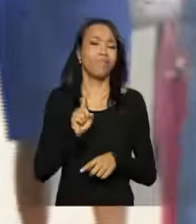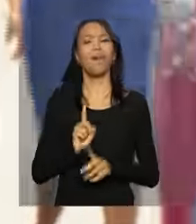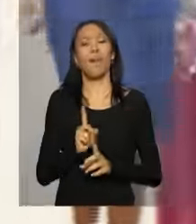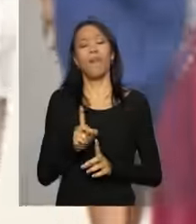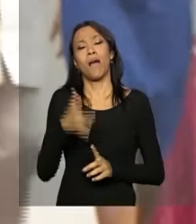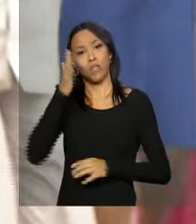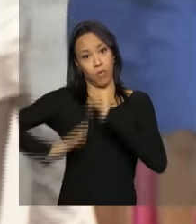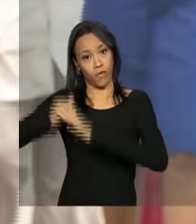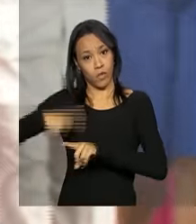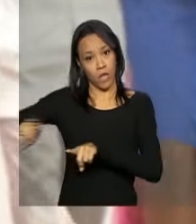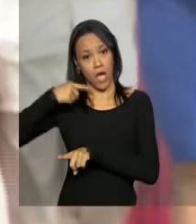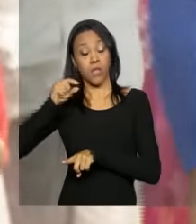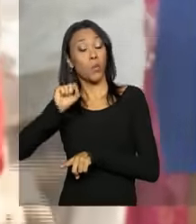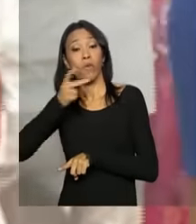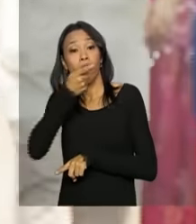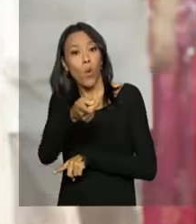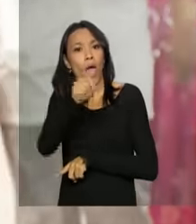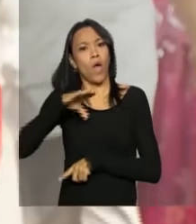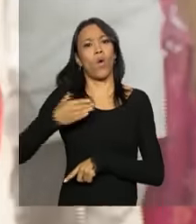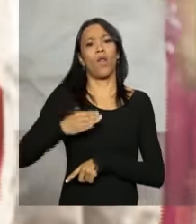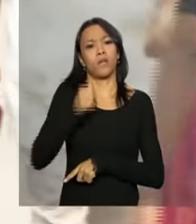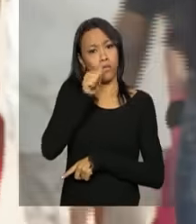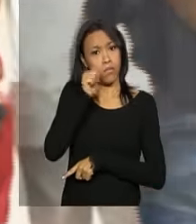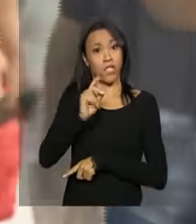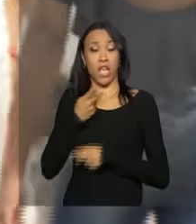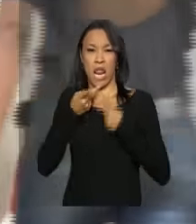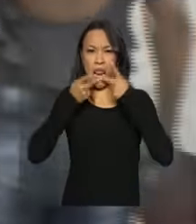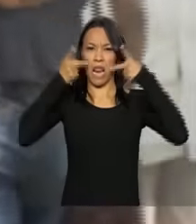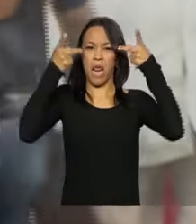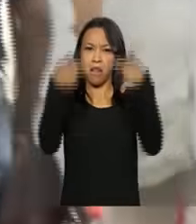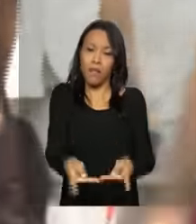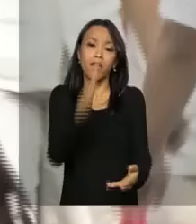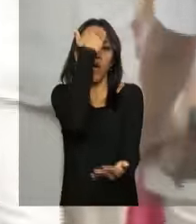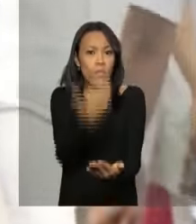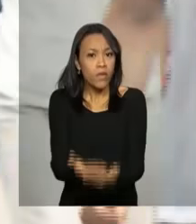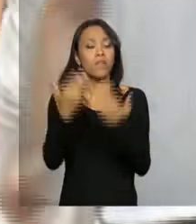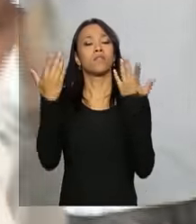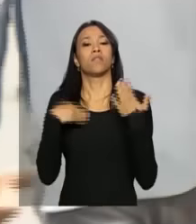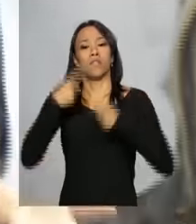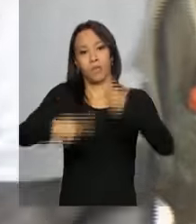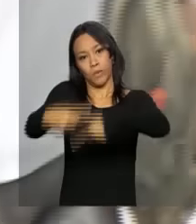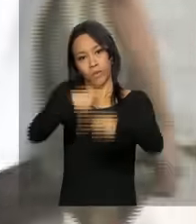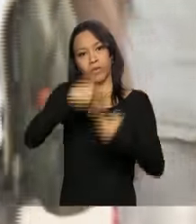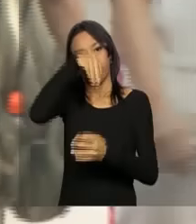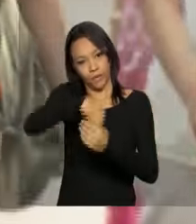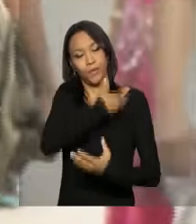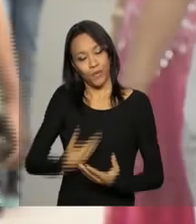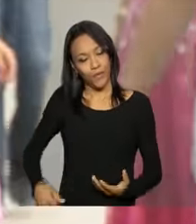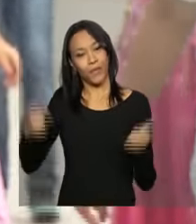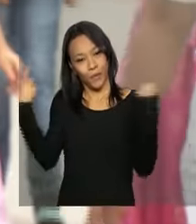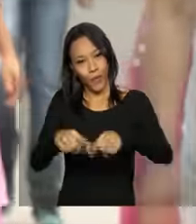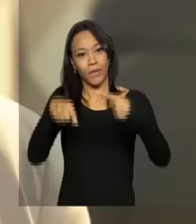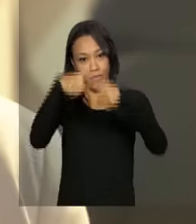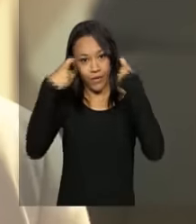Para especialistas, o que aumentou foi a coragem de denunciar e a confiança nas políticas públicas de enfrentamento a esse